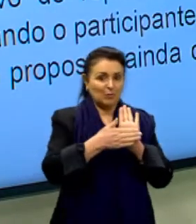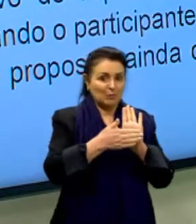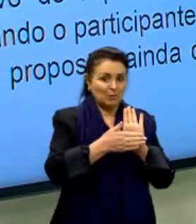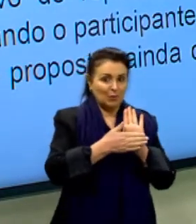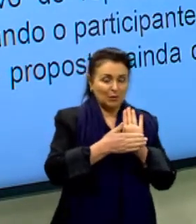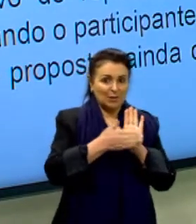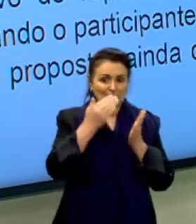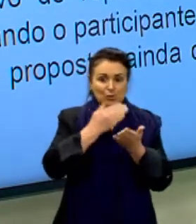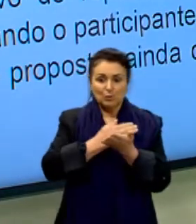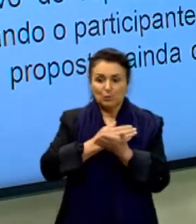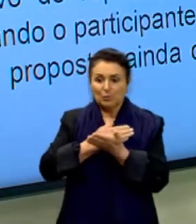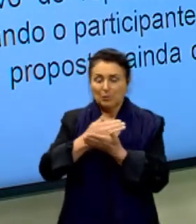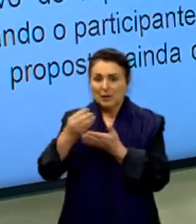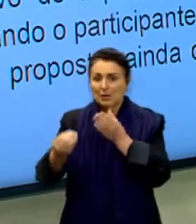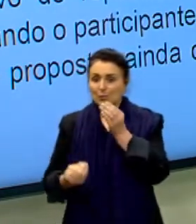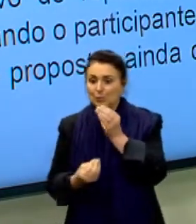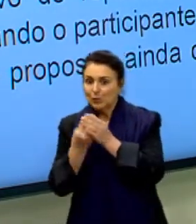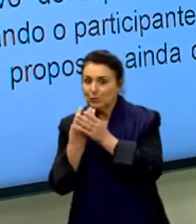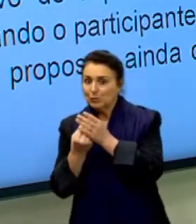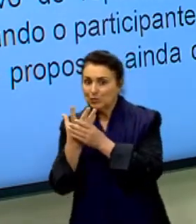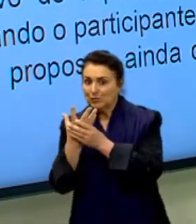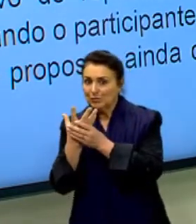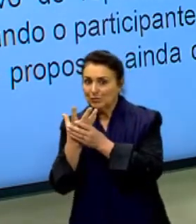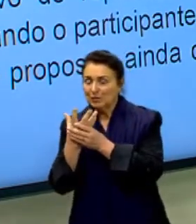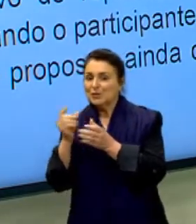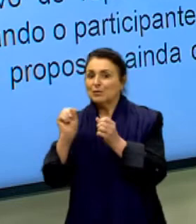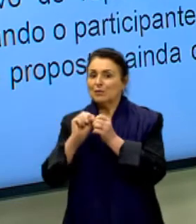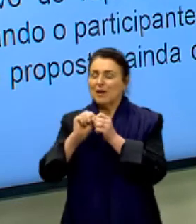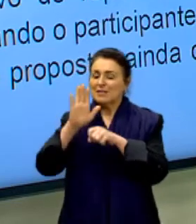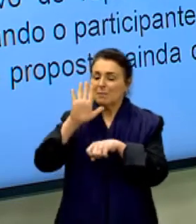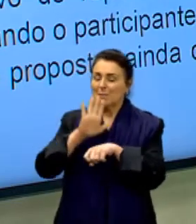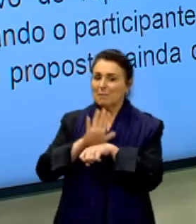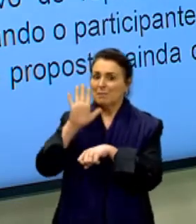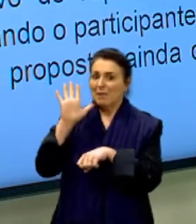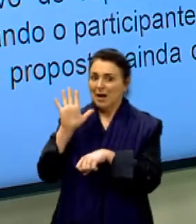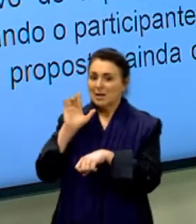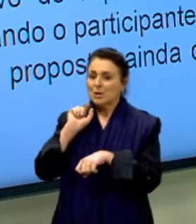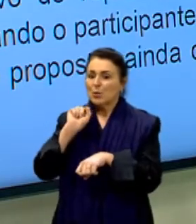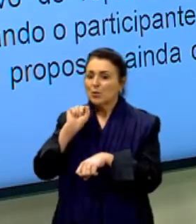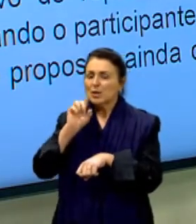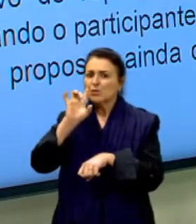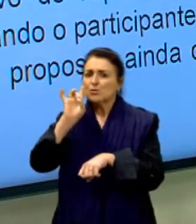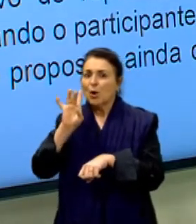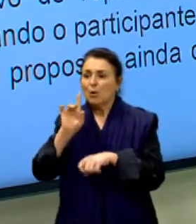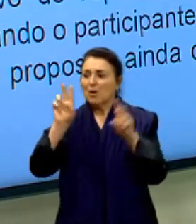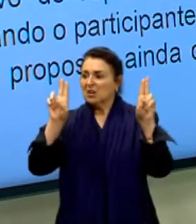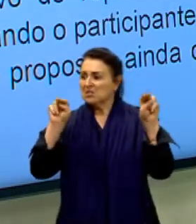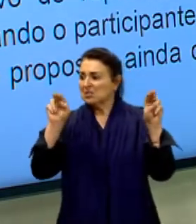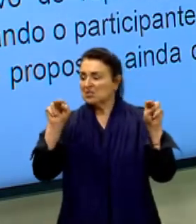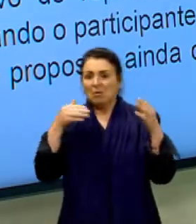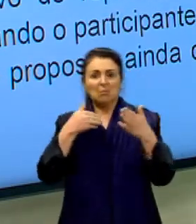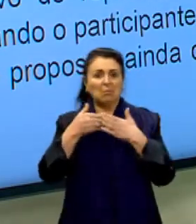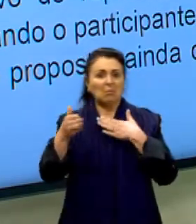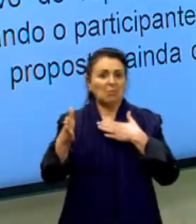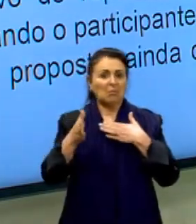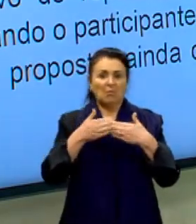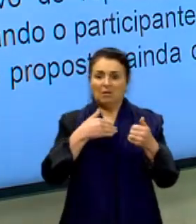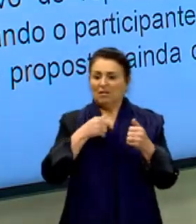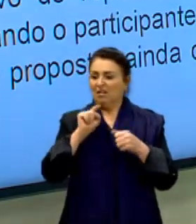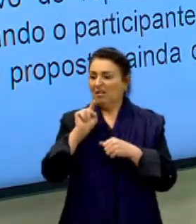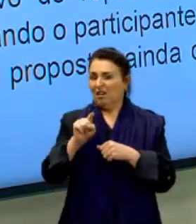torna ele produtivo, se tu produza mais do que apenas uma citação solta, tá? Então,